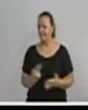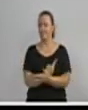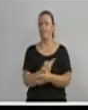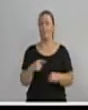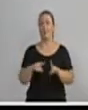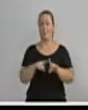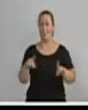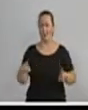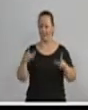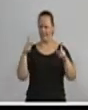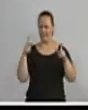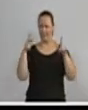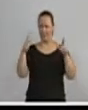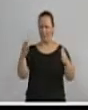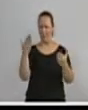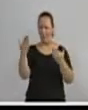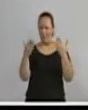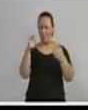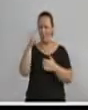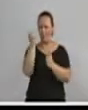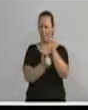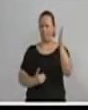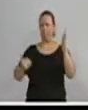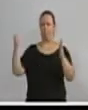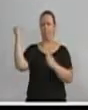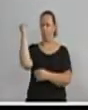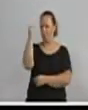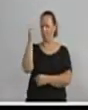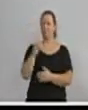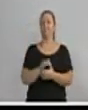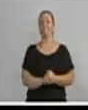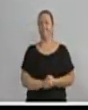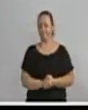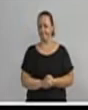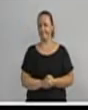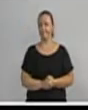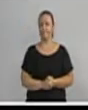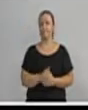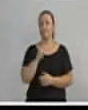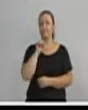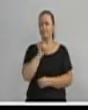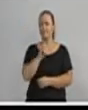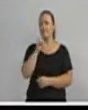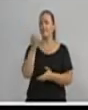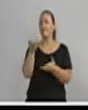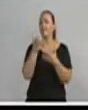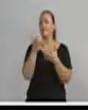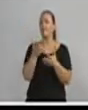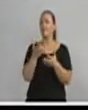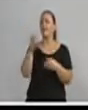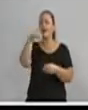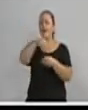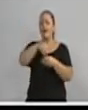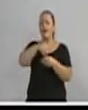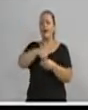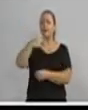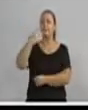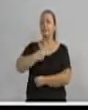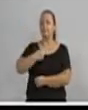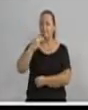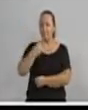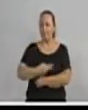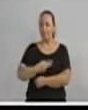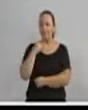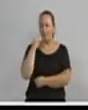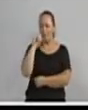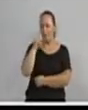e burocrático do governo. A Dilma aumentou muito. Mas, quando precisou se reeleger em 2014, que é a última parte